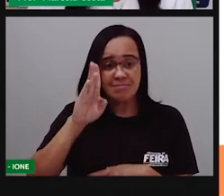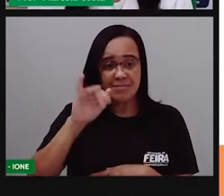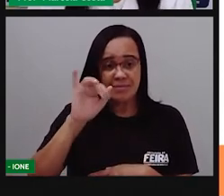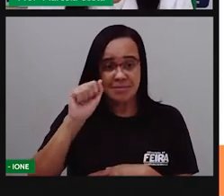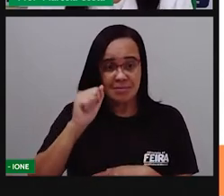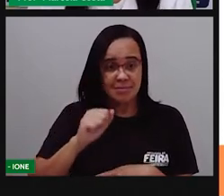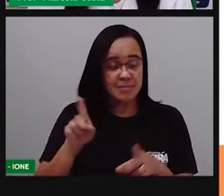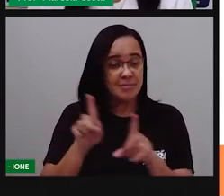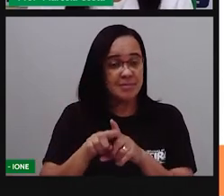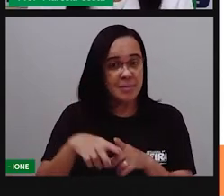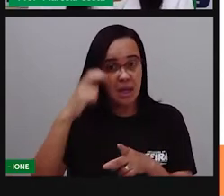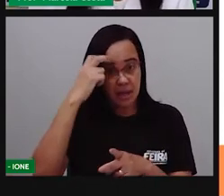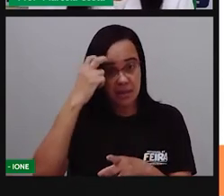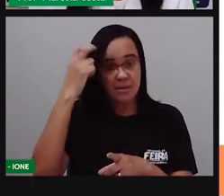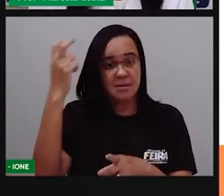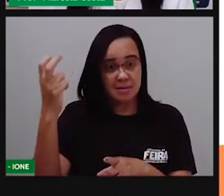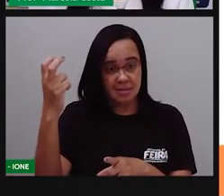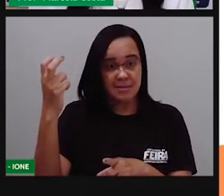Sábio.